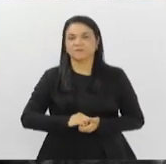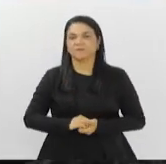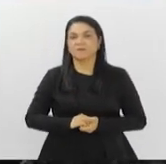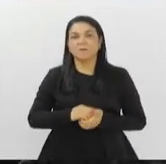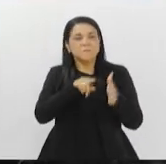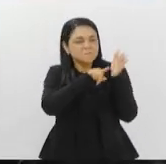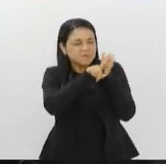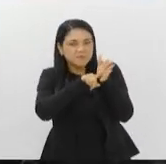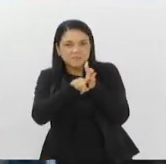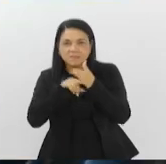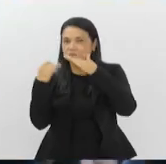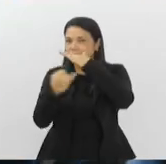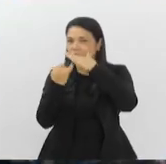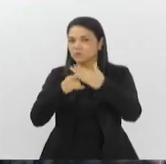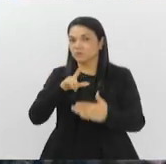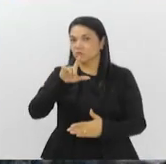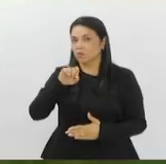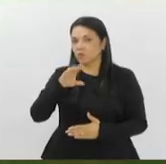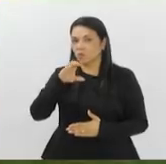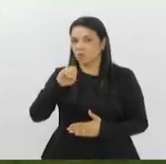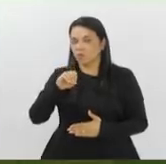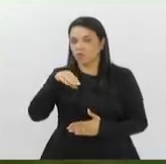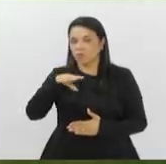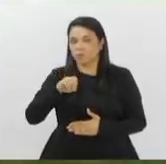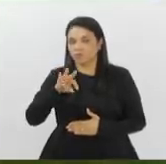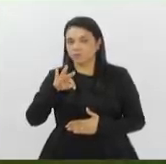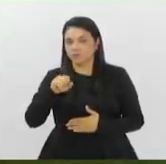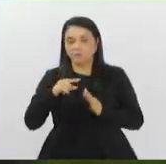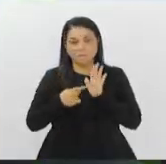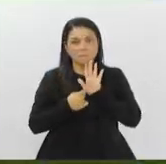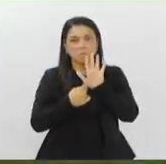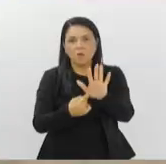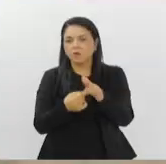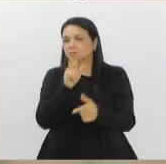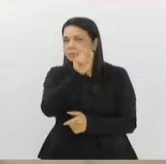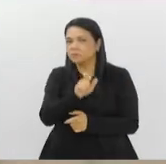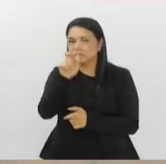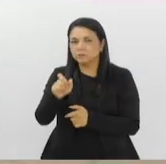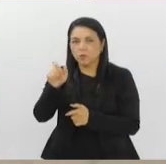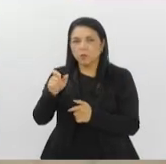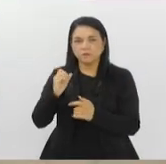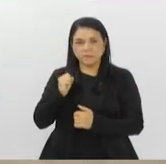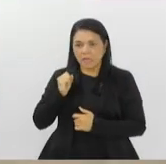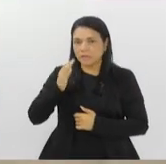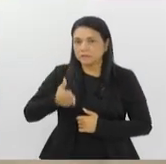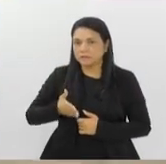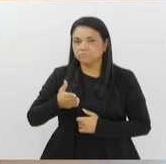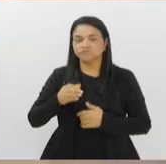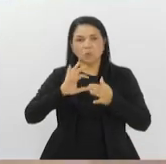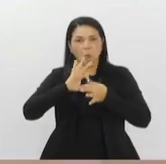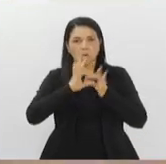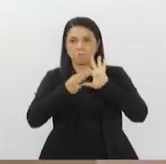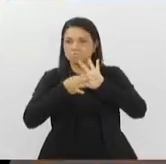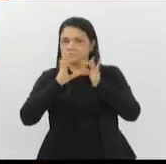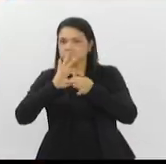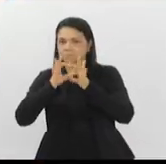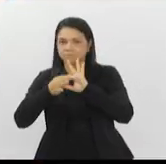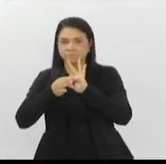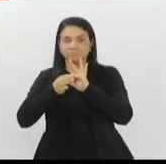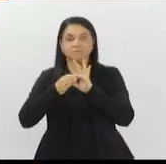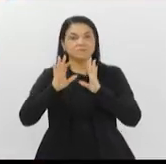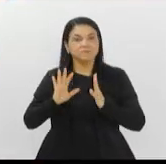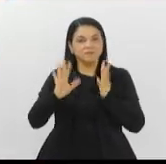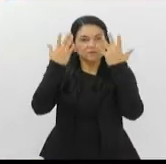Pesquisa do Instituto Locomotiva revela reações dos brasileiros sobre as Olimpíadas. Maior